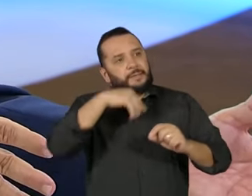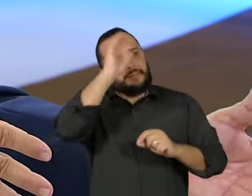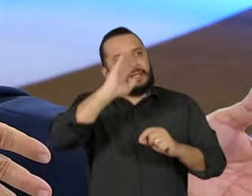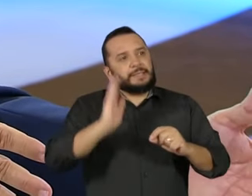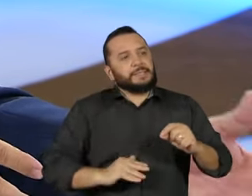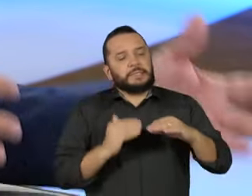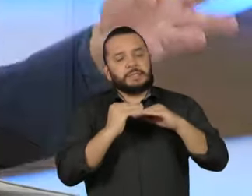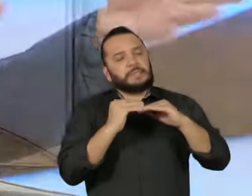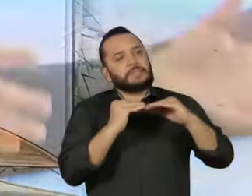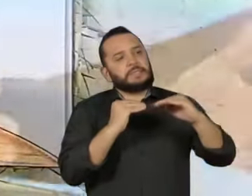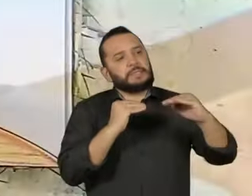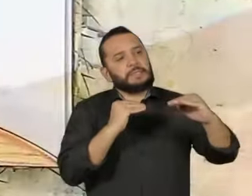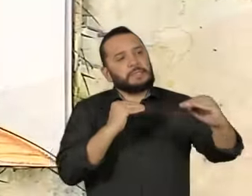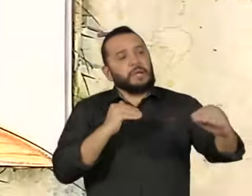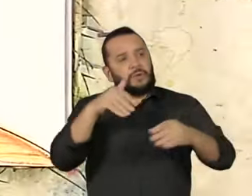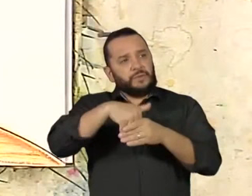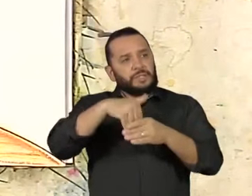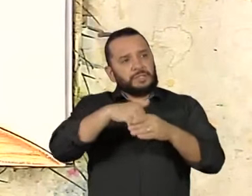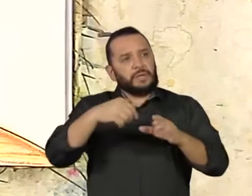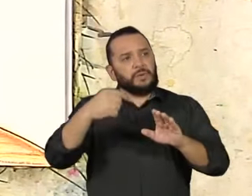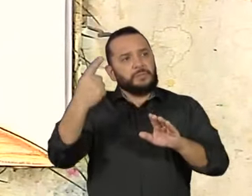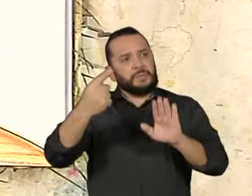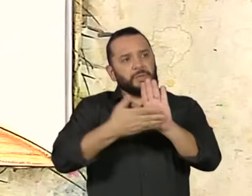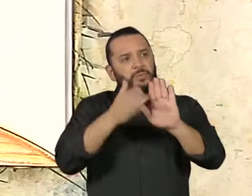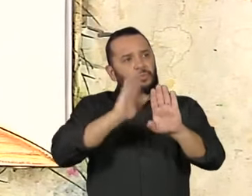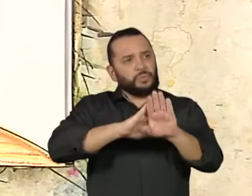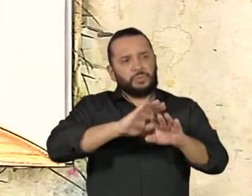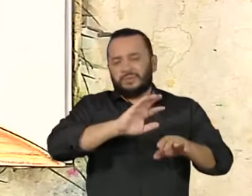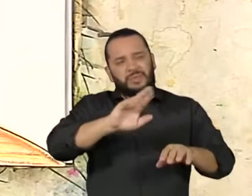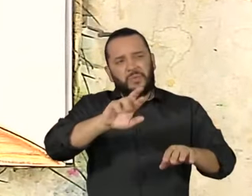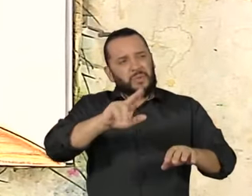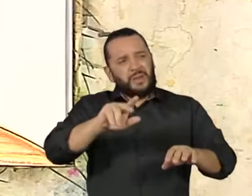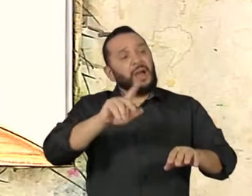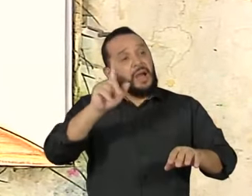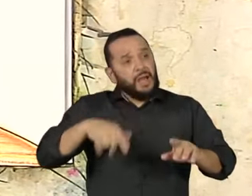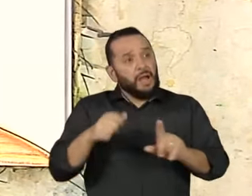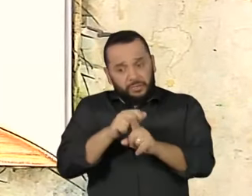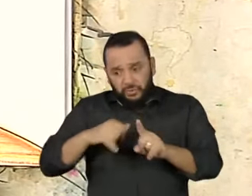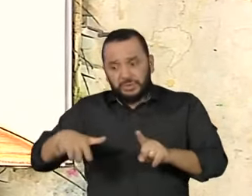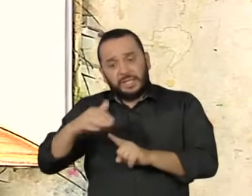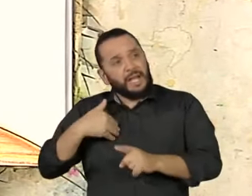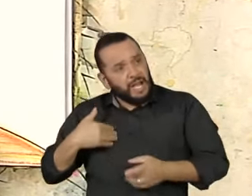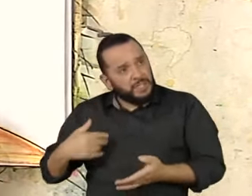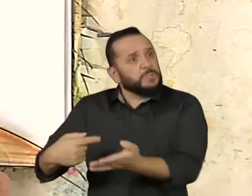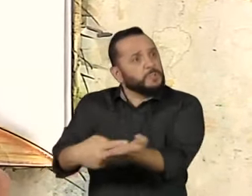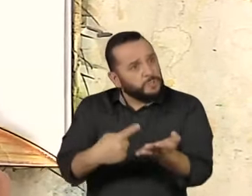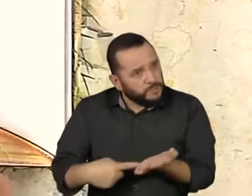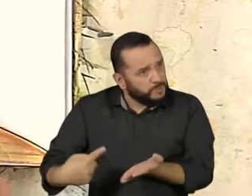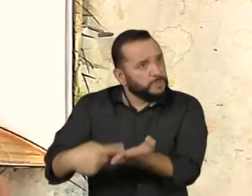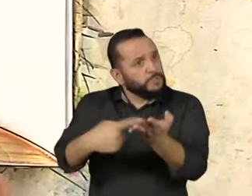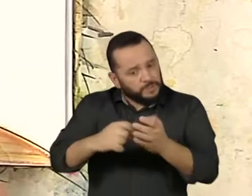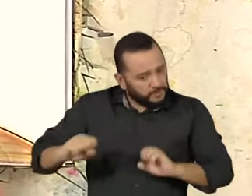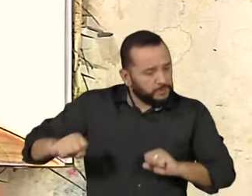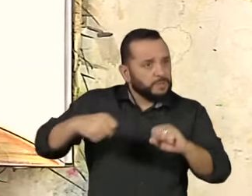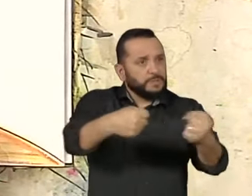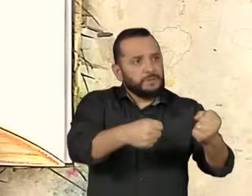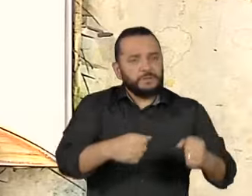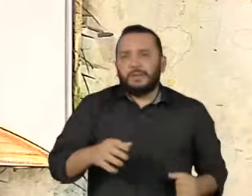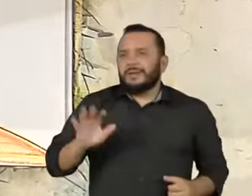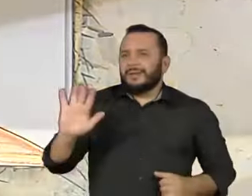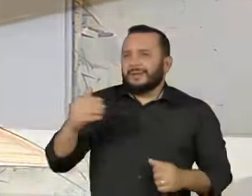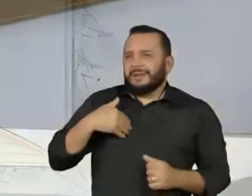do país é uma sociedade civil mobilizada. E nós estamos vendo isso agora. Não parece que ele quer a balbúrdia, De uma maneira escancarada. Ele não quer a